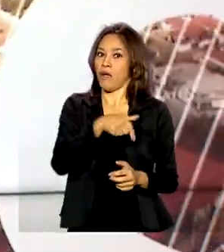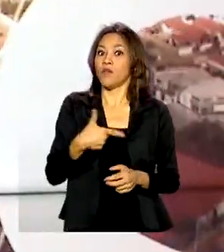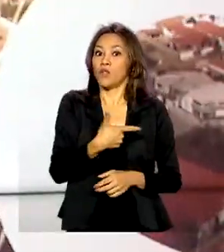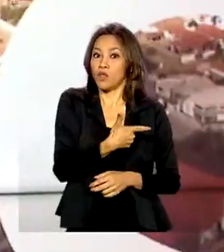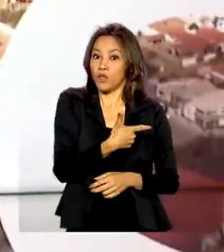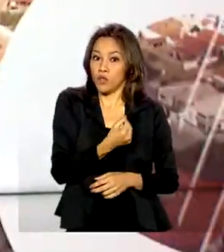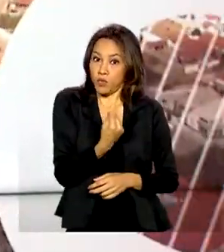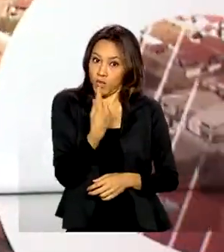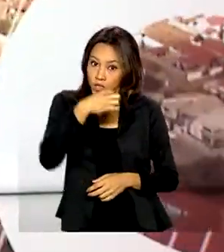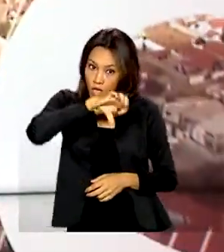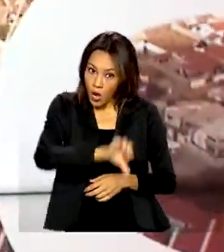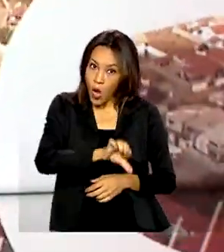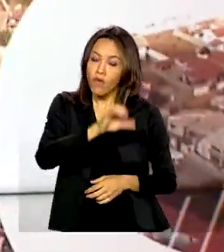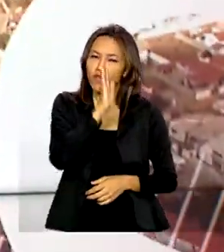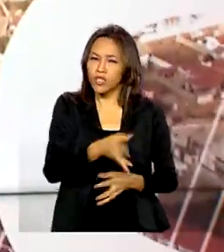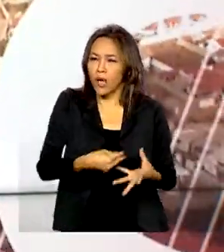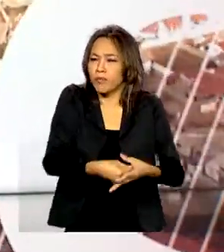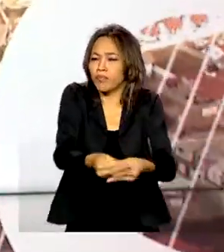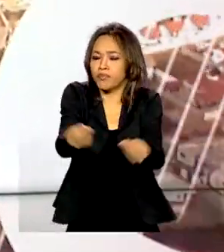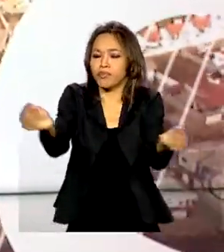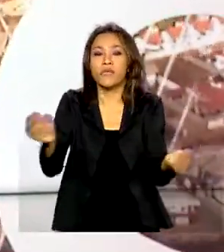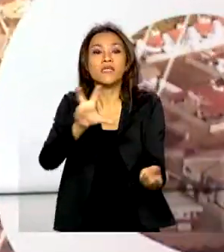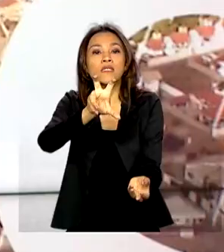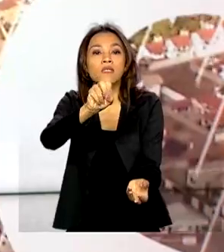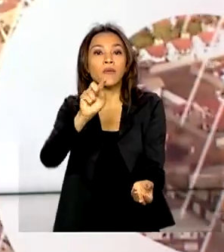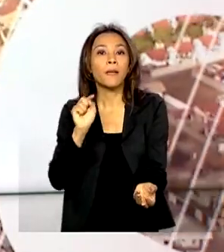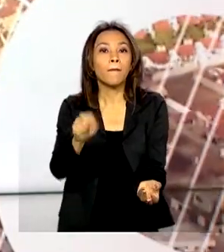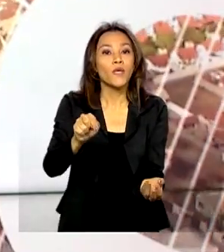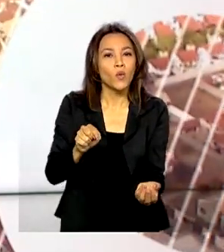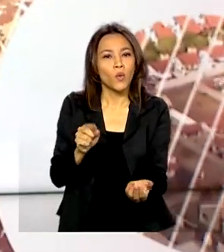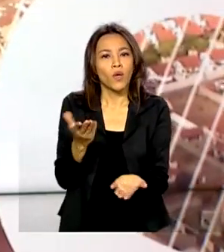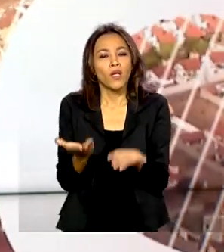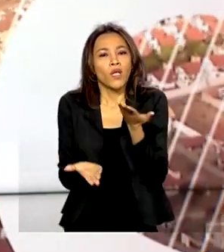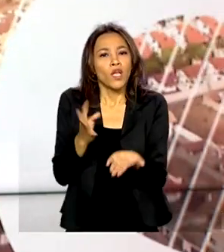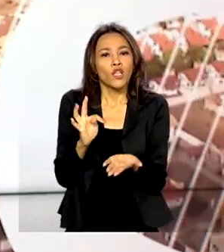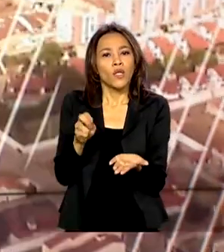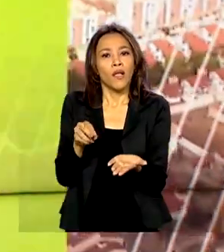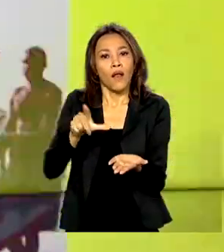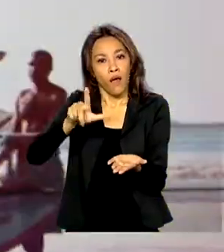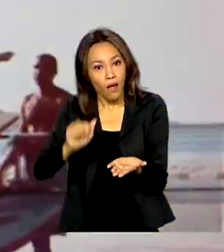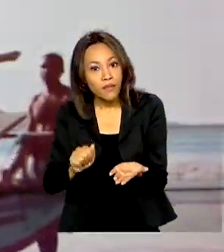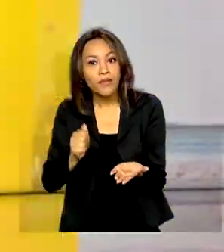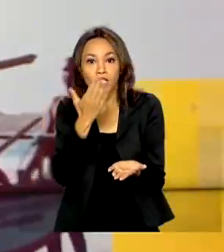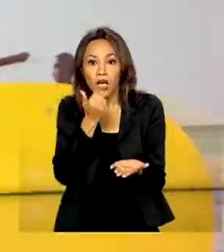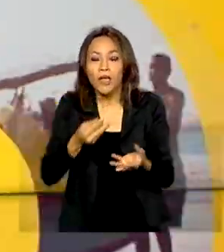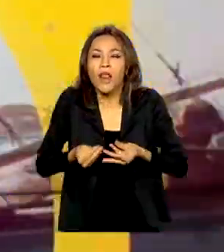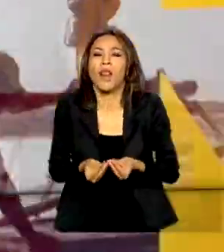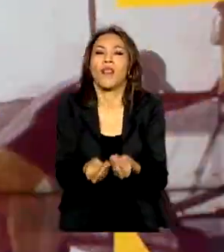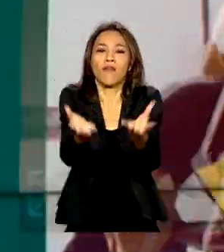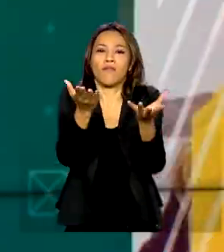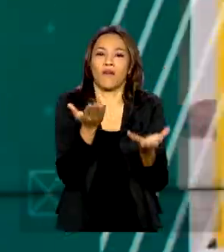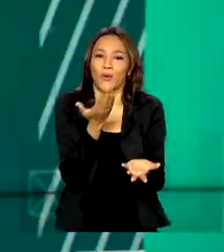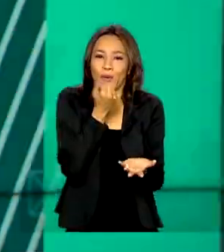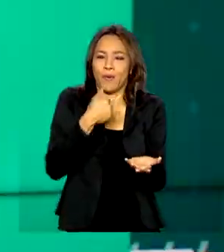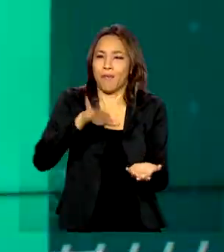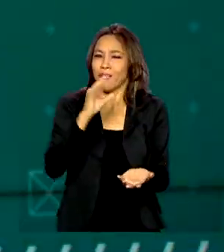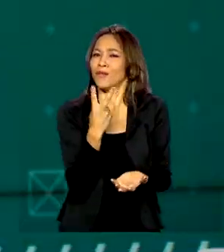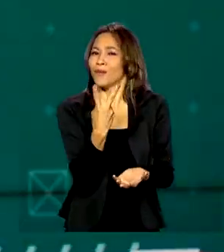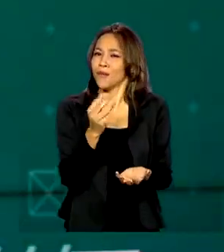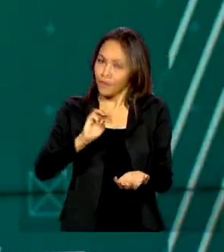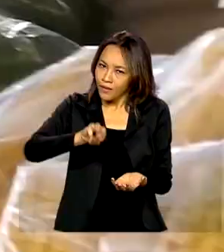redistribuíram mais de 50 mil toneladas de alimentos e levaram comida a mais de 2 milhões de pessoas.